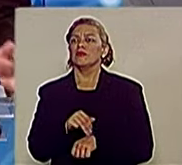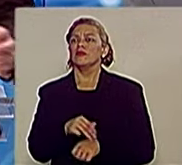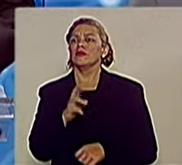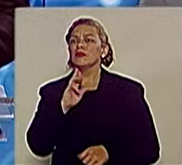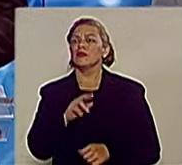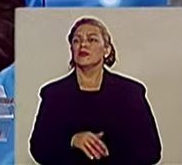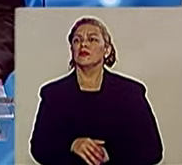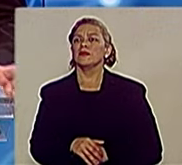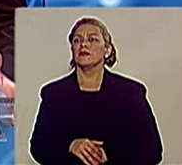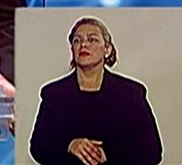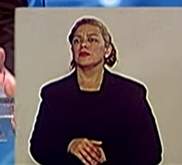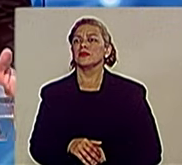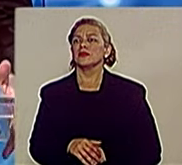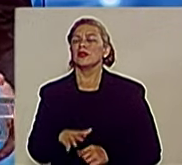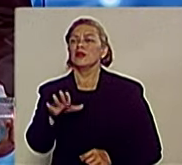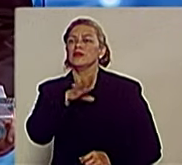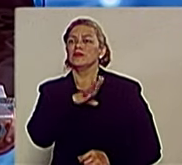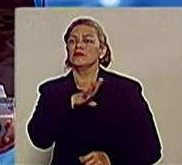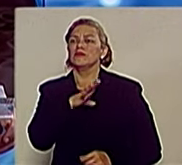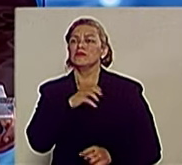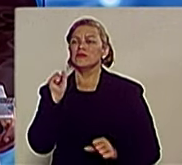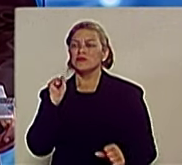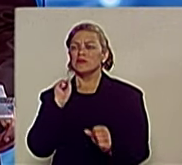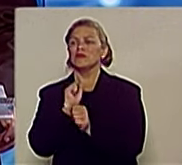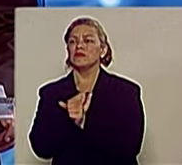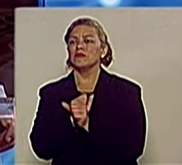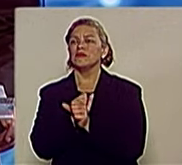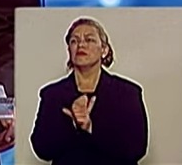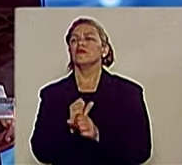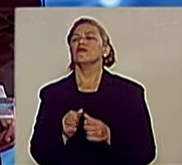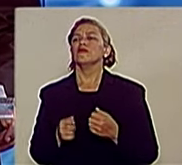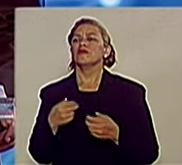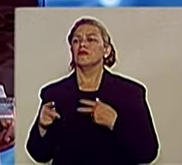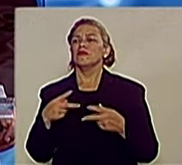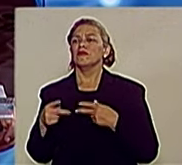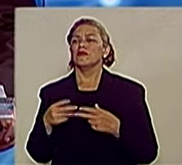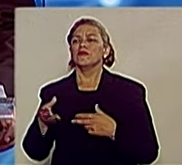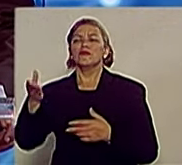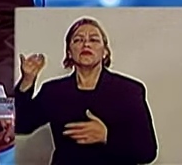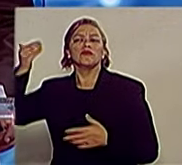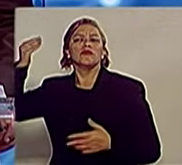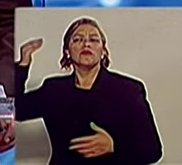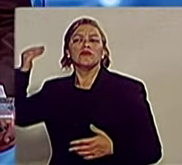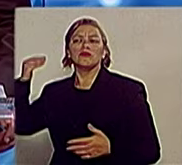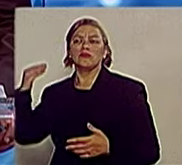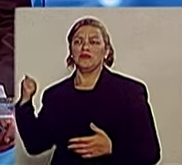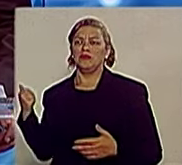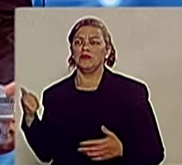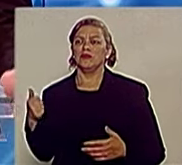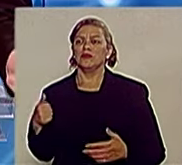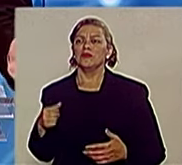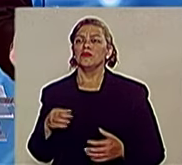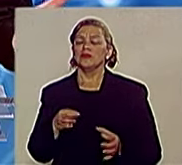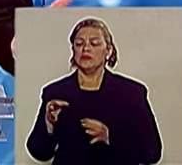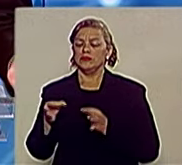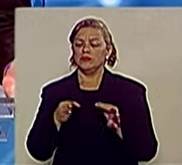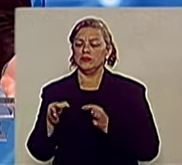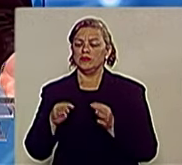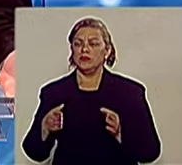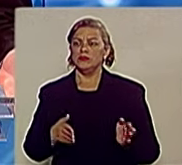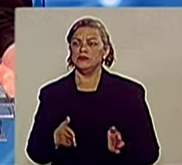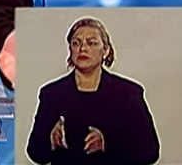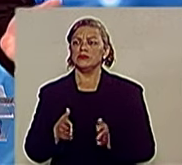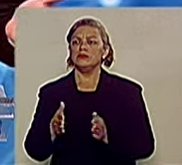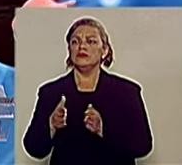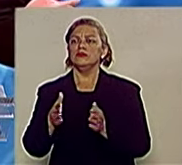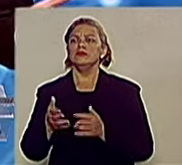A cidade de São José já está travada há muito tempo. O plano viário da nossa cidade é um plano desde a época de Sobral.